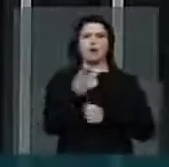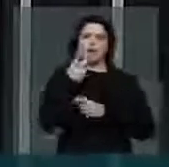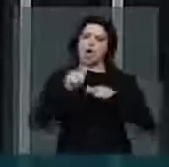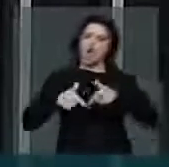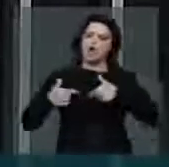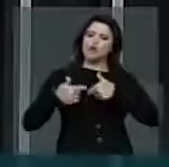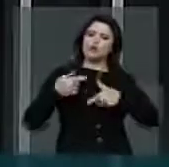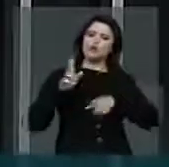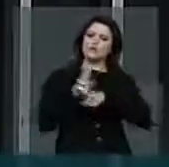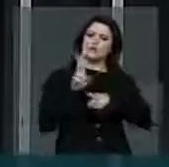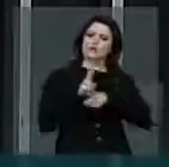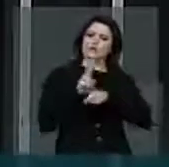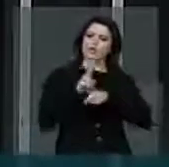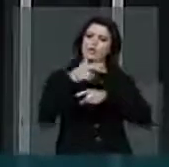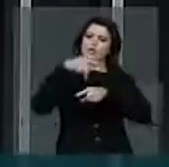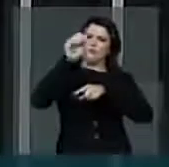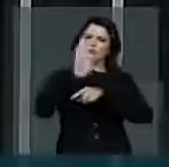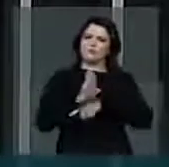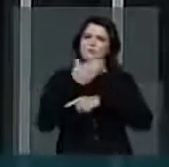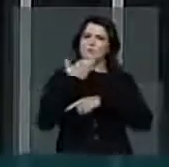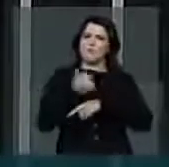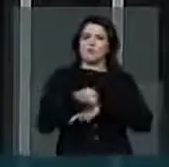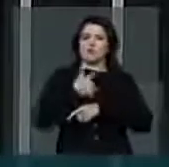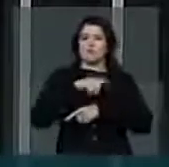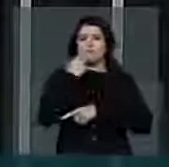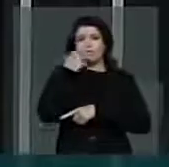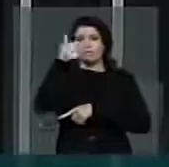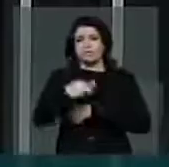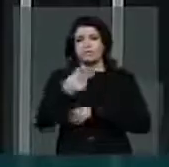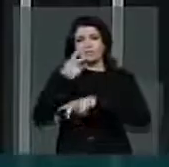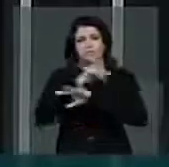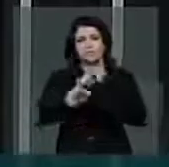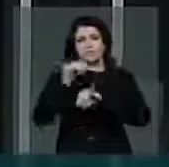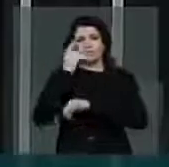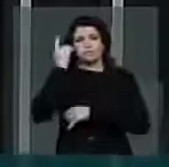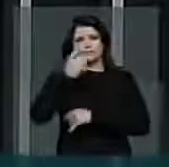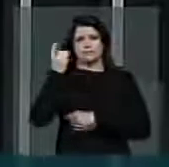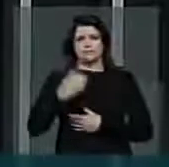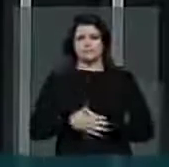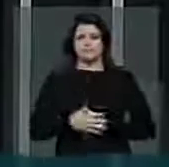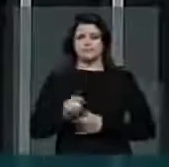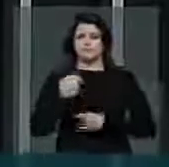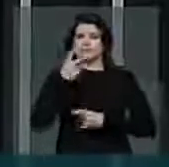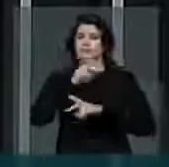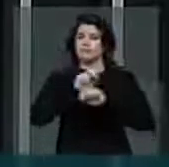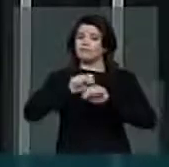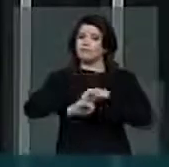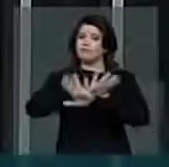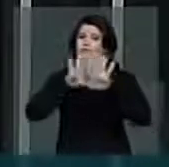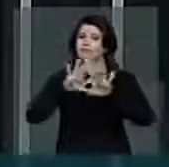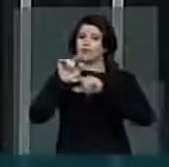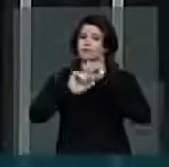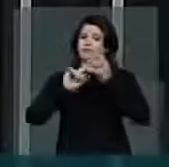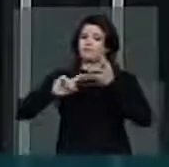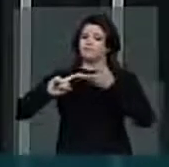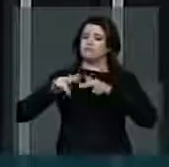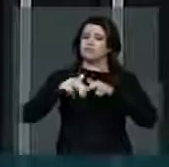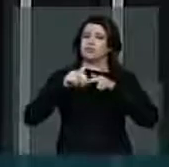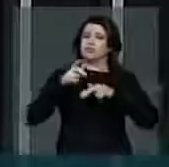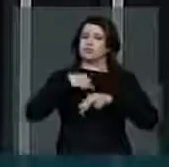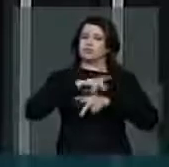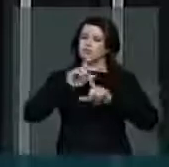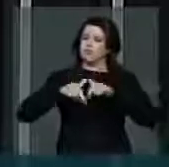em prol de um Brasil melhor. E queremos mais uma vez aqui, senhoras e senhores deputados, deixar muito claro, as causas do